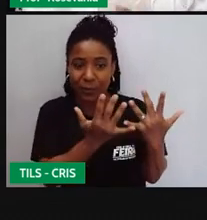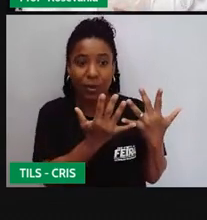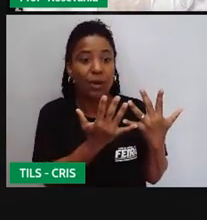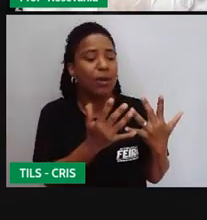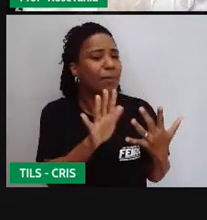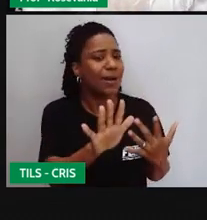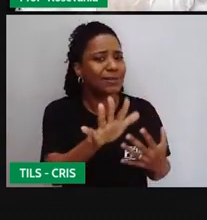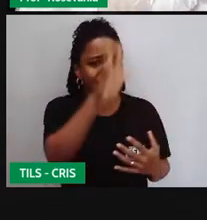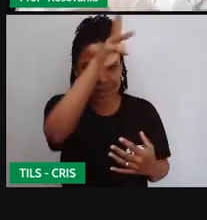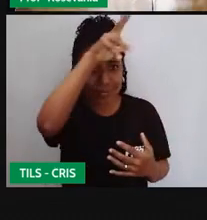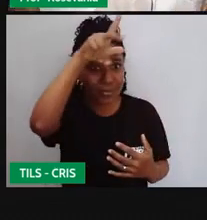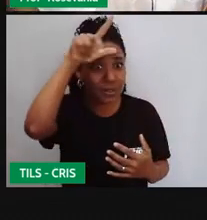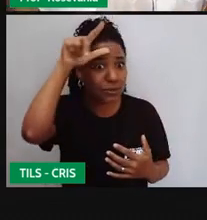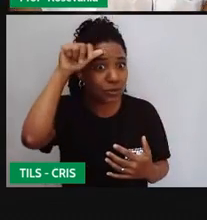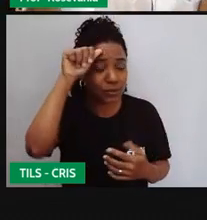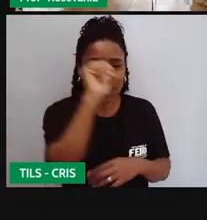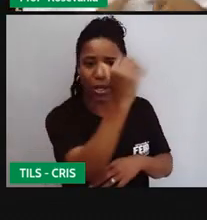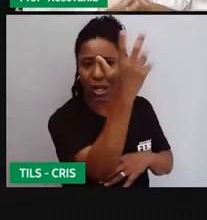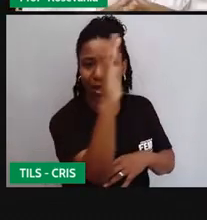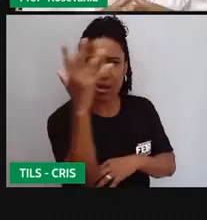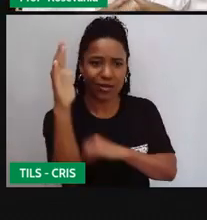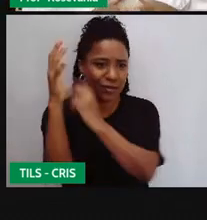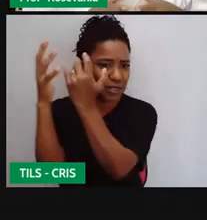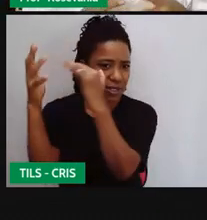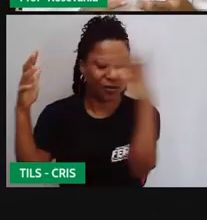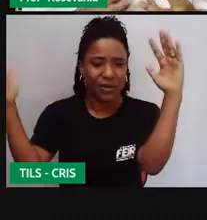o bioma de floresta, onde tem aquela